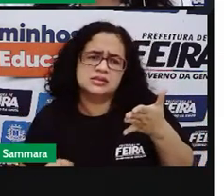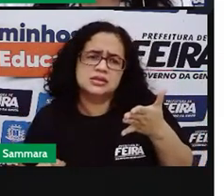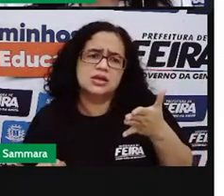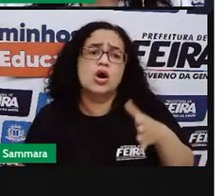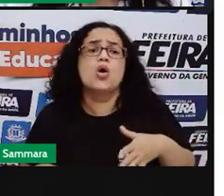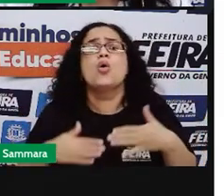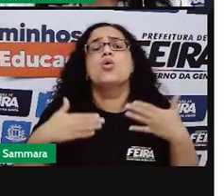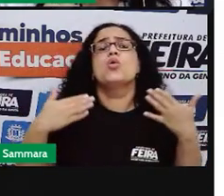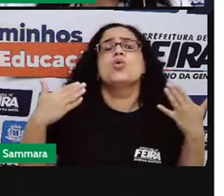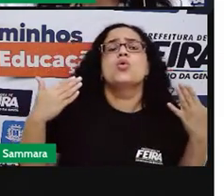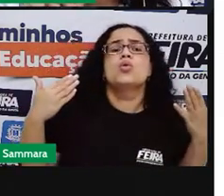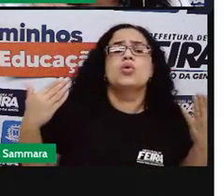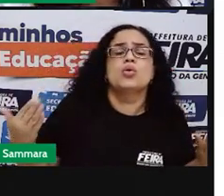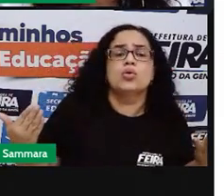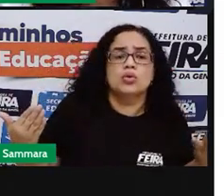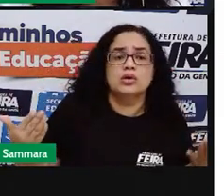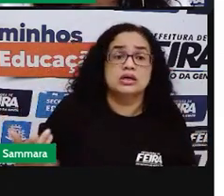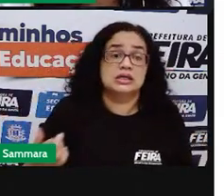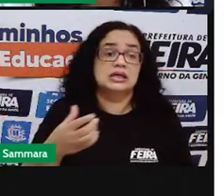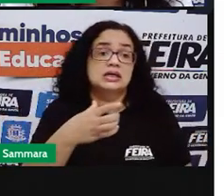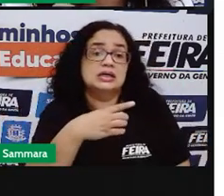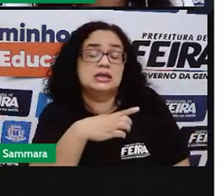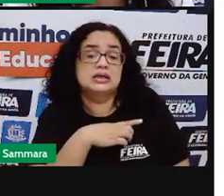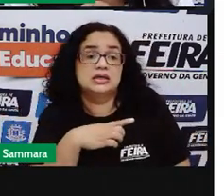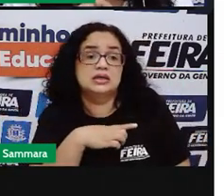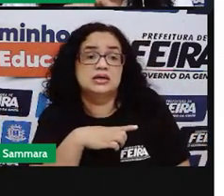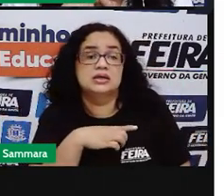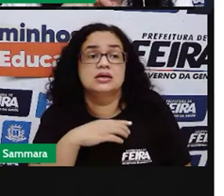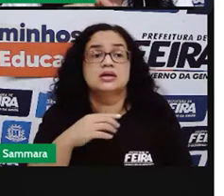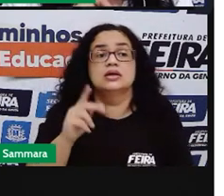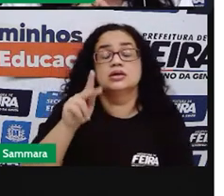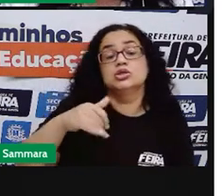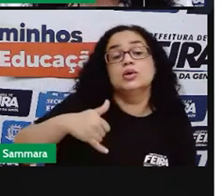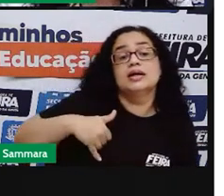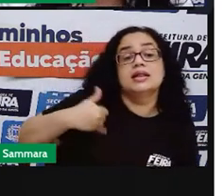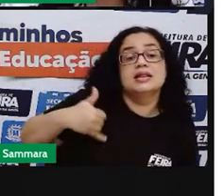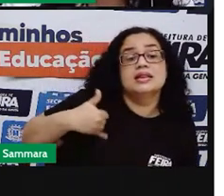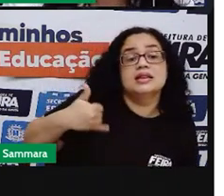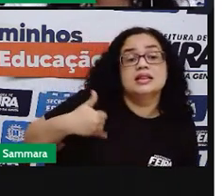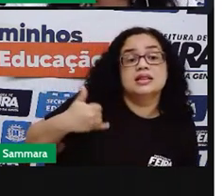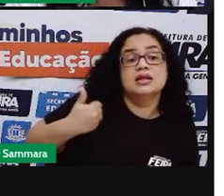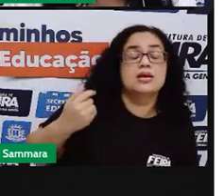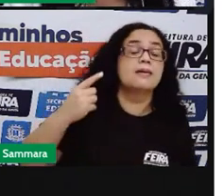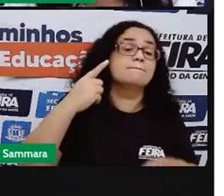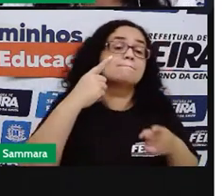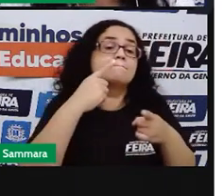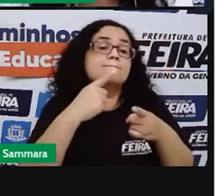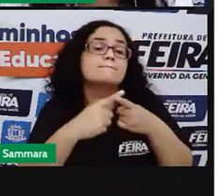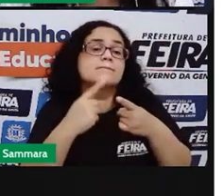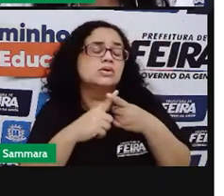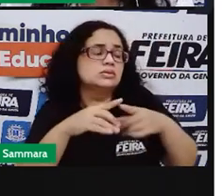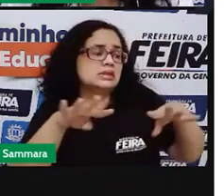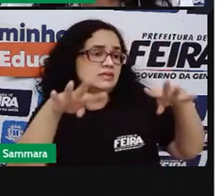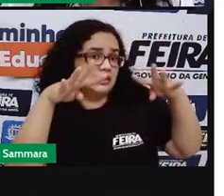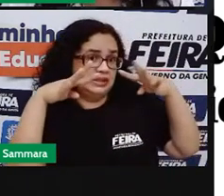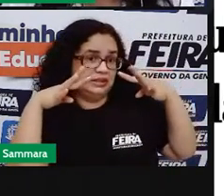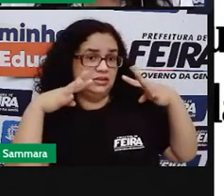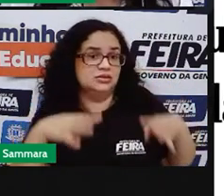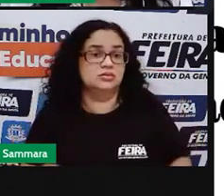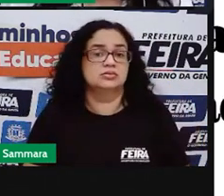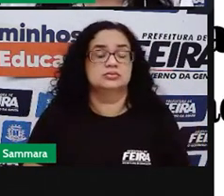Qual foi a que era destinada para a sua idade? E por que que chamou a sua atenção?